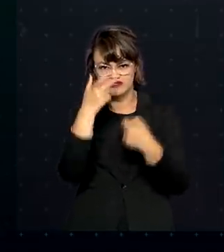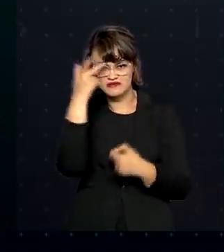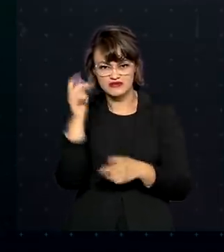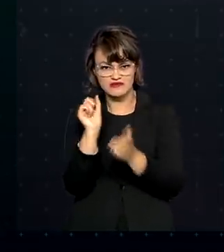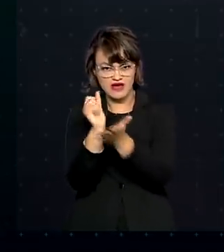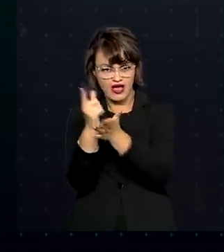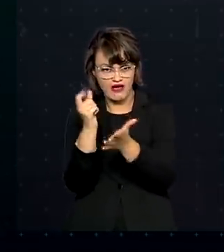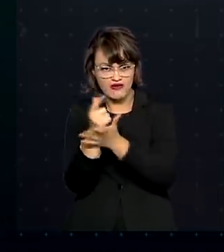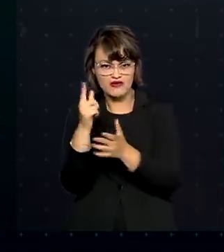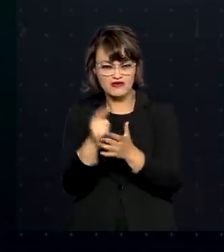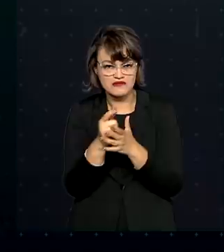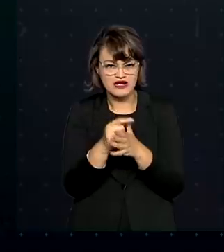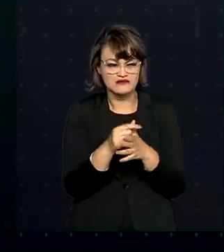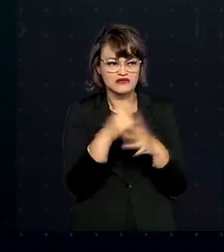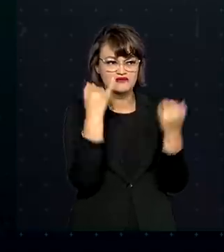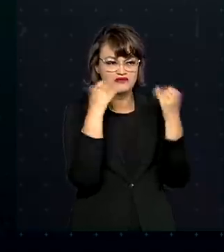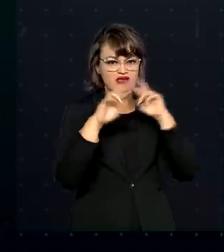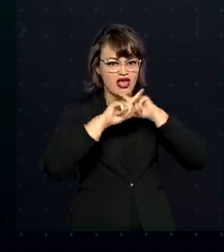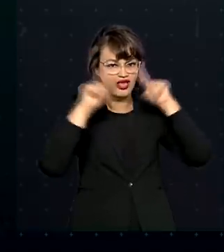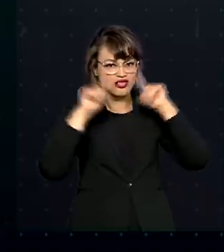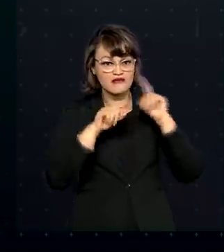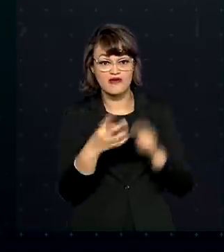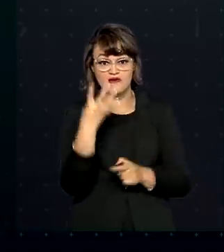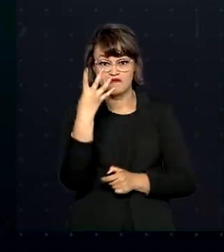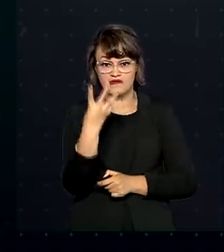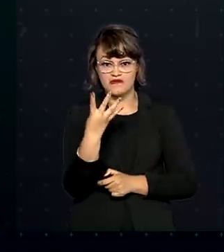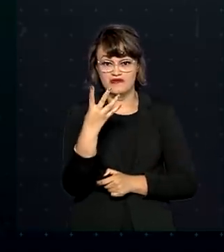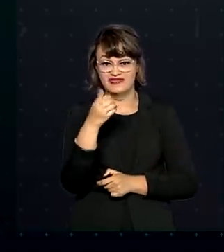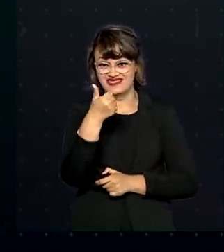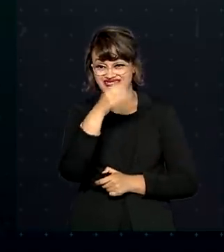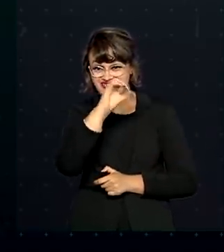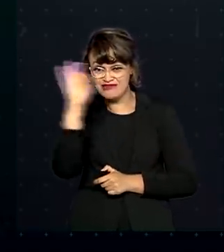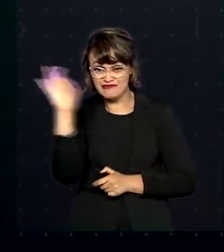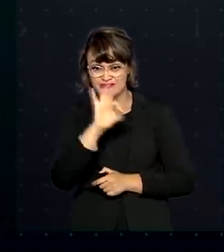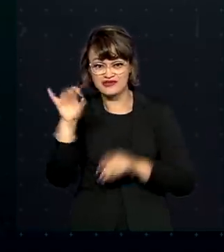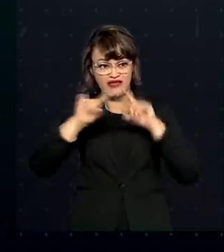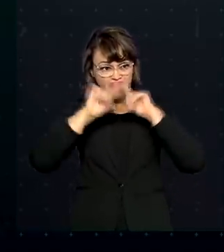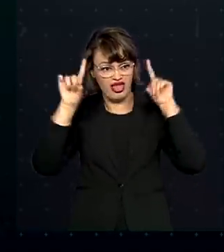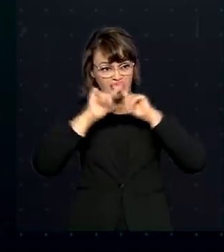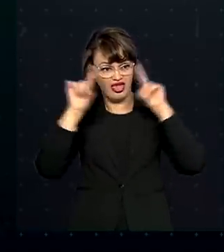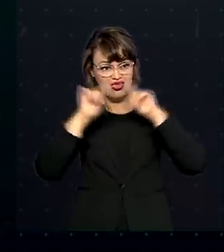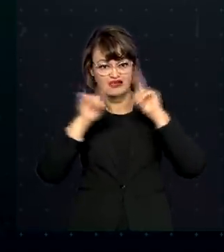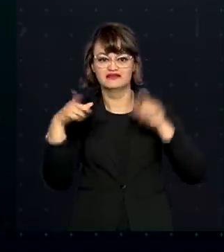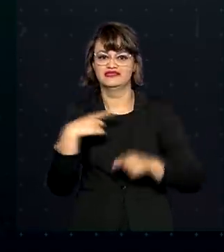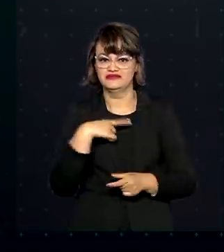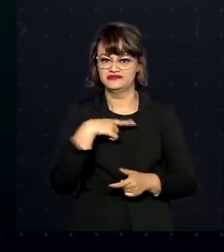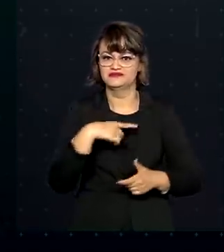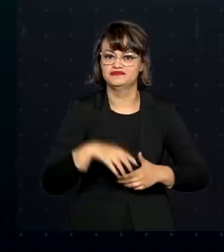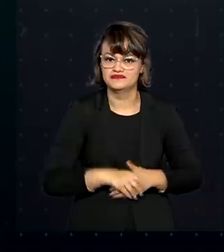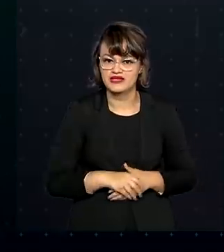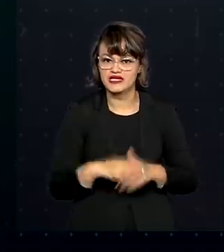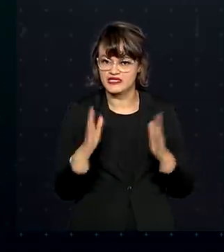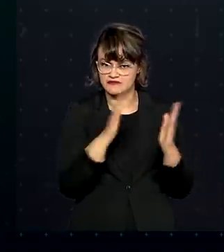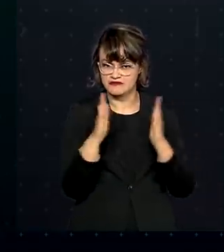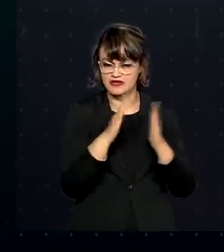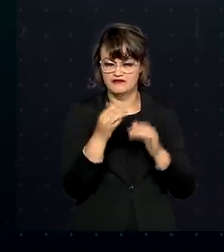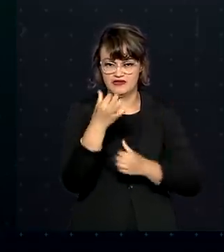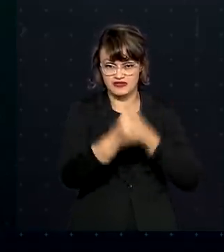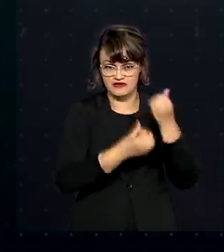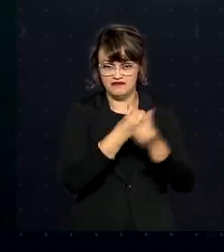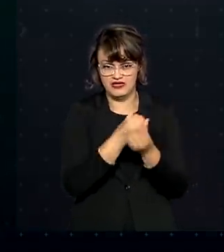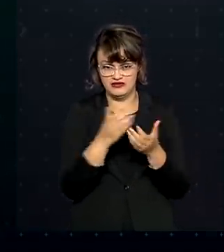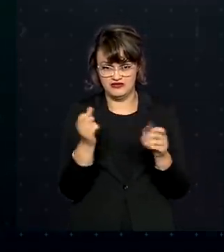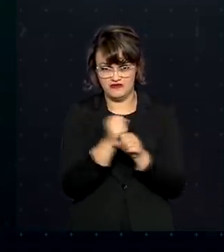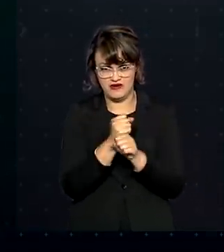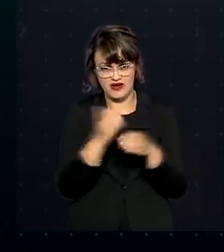Consumidor, foi registrado um aumento de quase 100% das queixas de consumo na internet no primeiro semestre do ano.